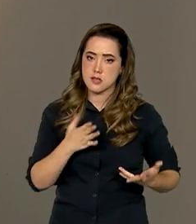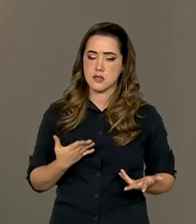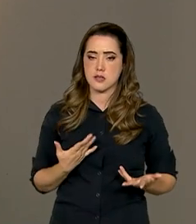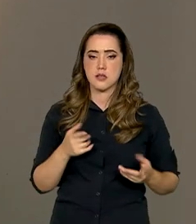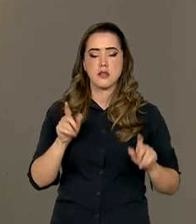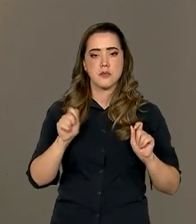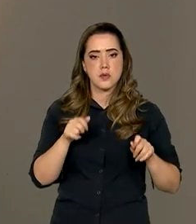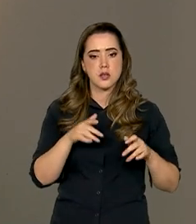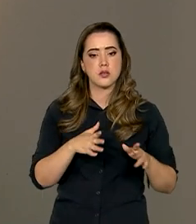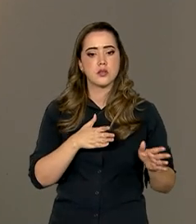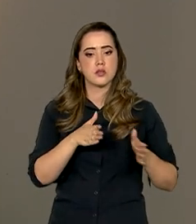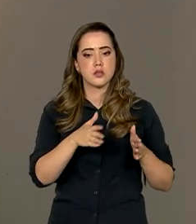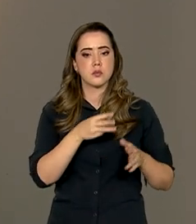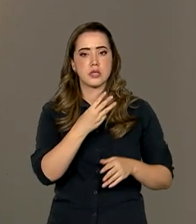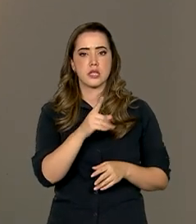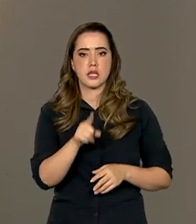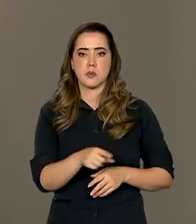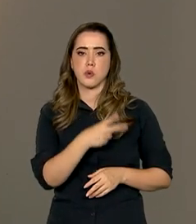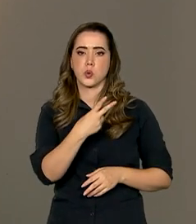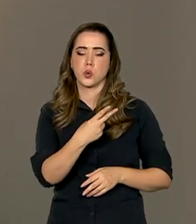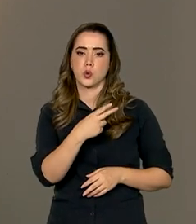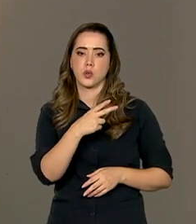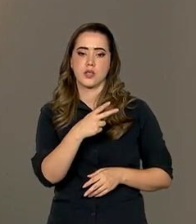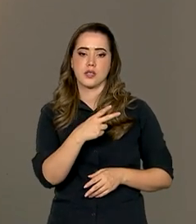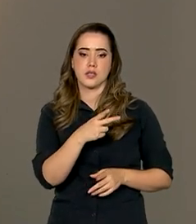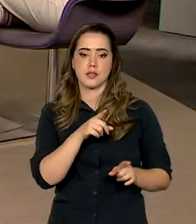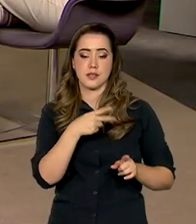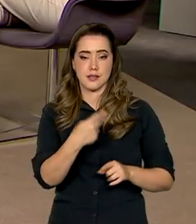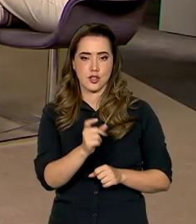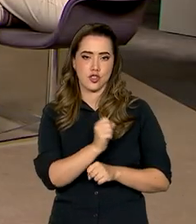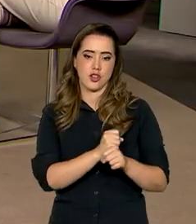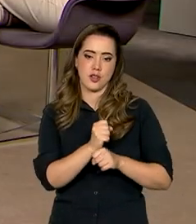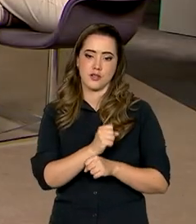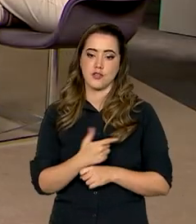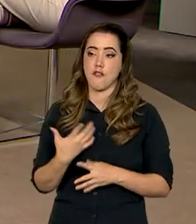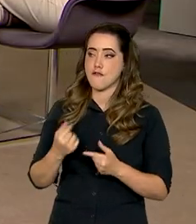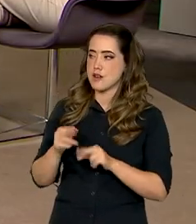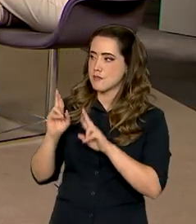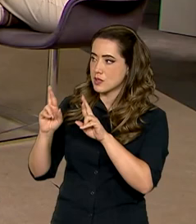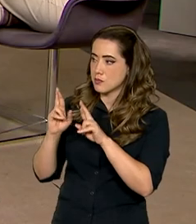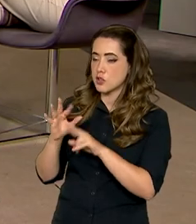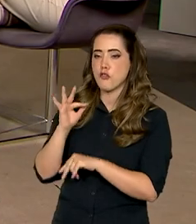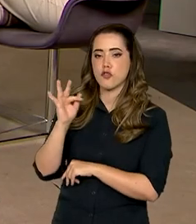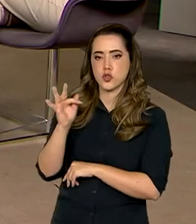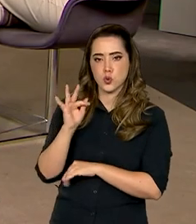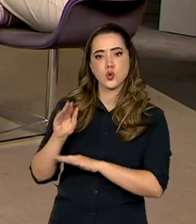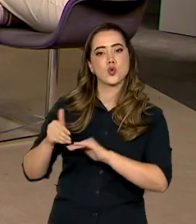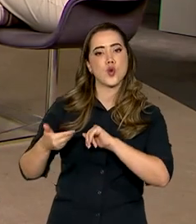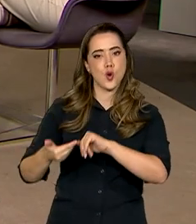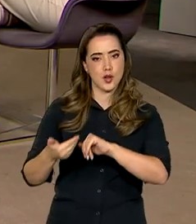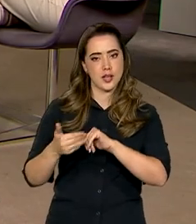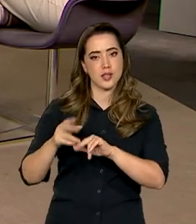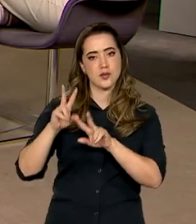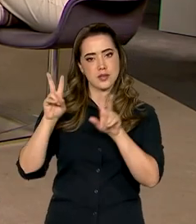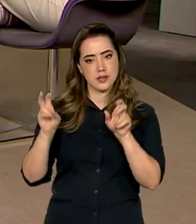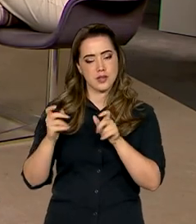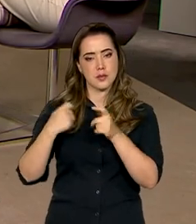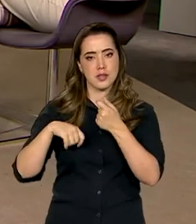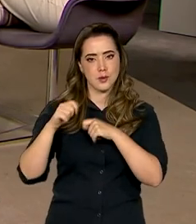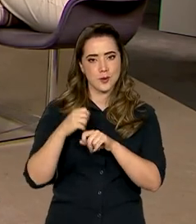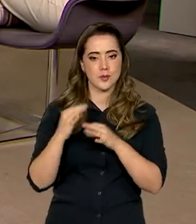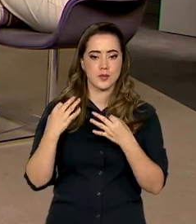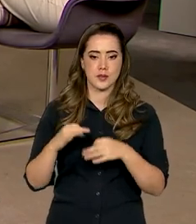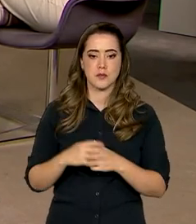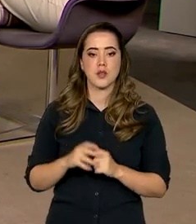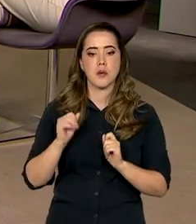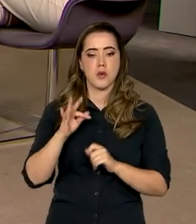passar um pouco esse 3.2 aí que o governo previu. Ótimo, né? Vamos aguardar, então, os encaminhamentos do Congresso com essas pautas econômicas. Pode me